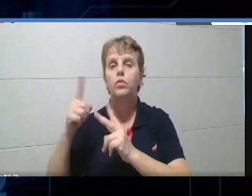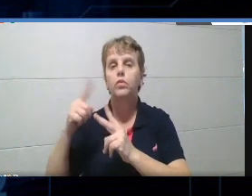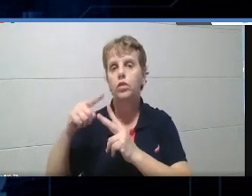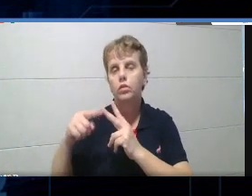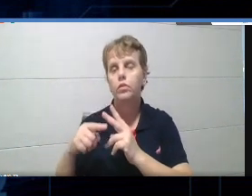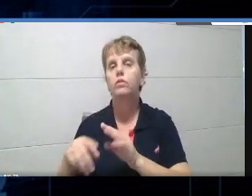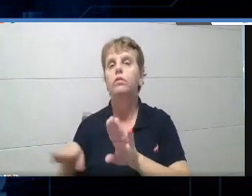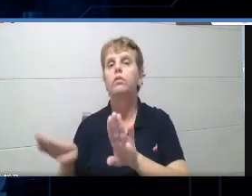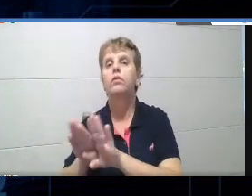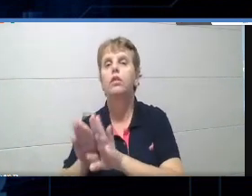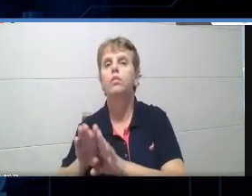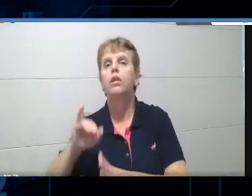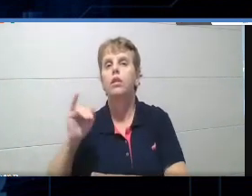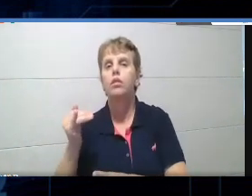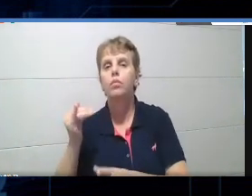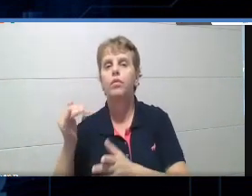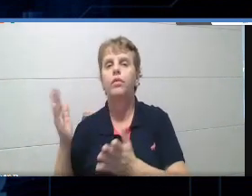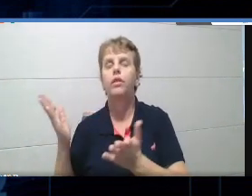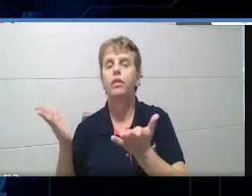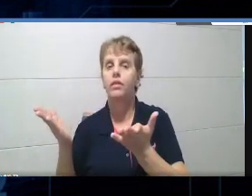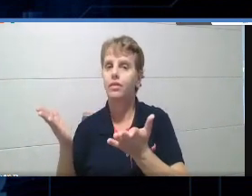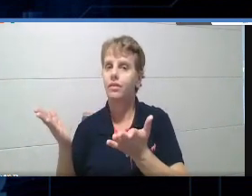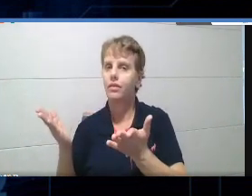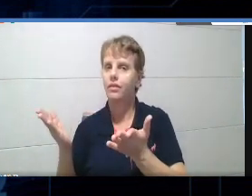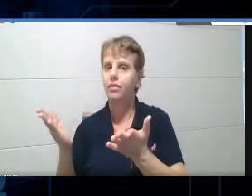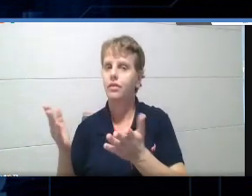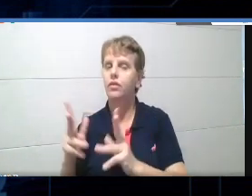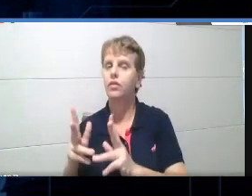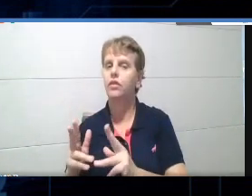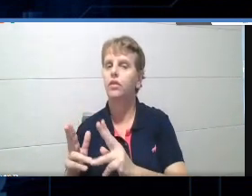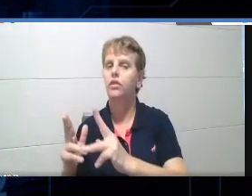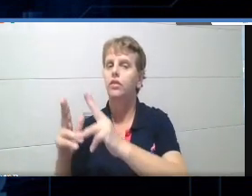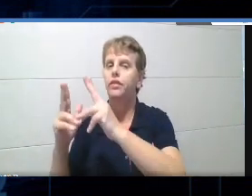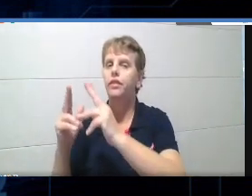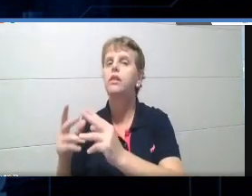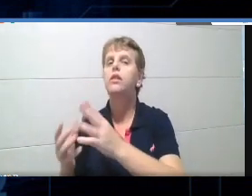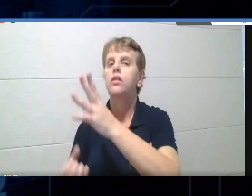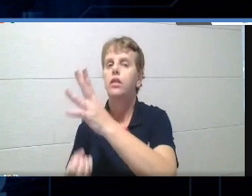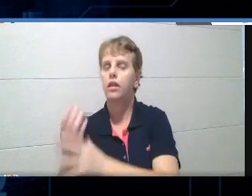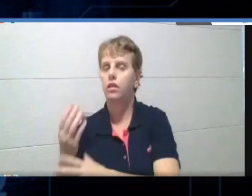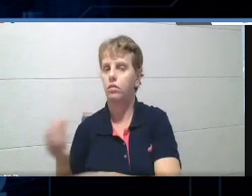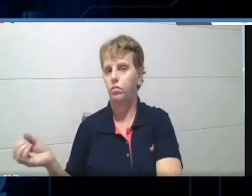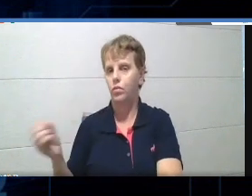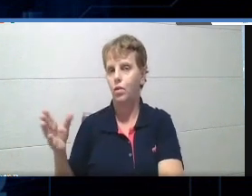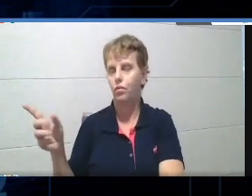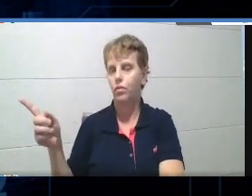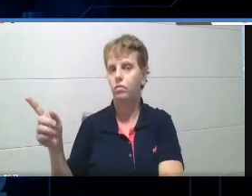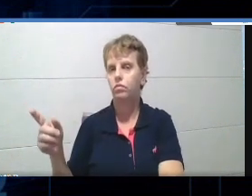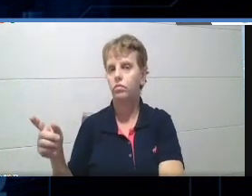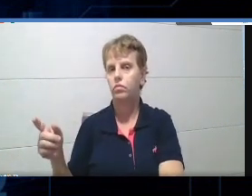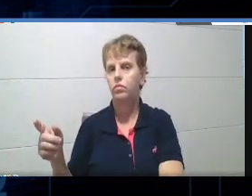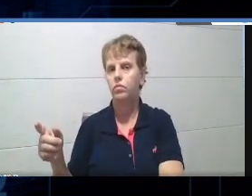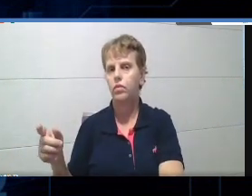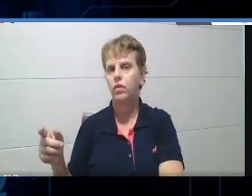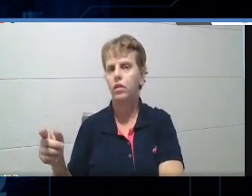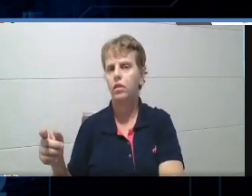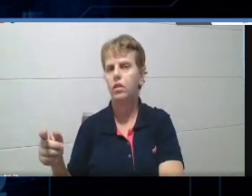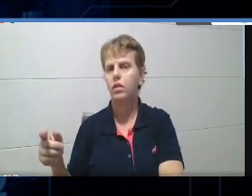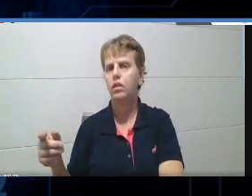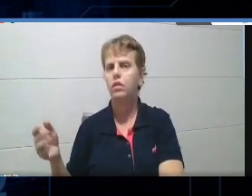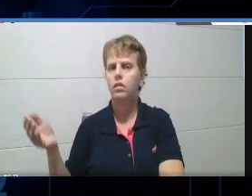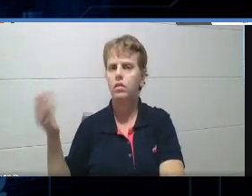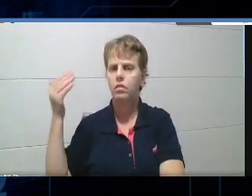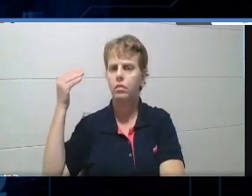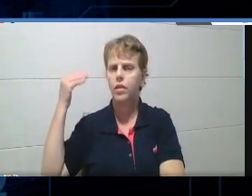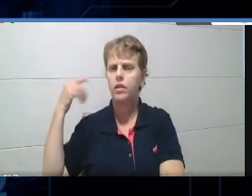Aproveitando que nós estamos na parte aqui de edição, de criar um novo quiz, tá? Da outra vez que eu ministrei algo a respeito